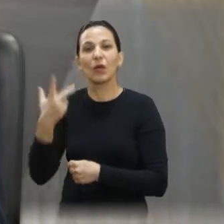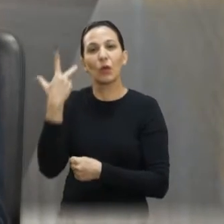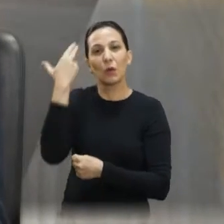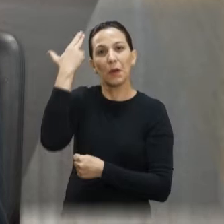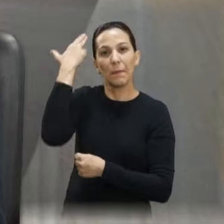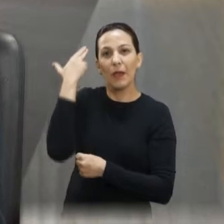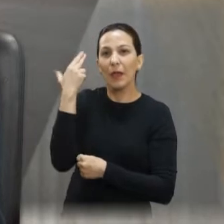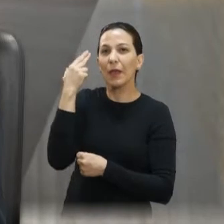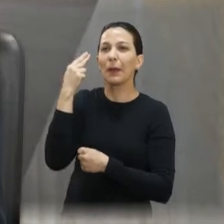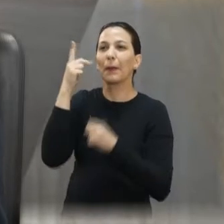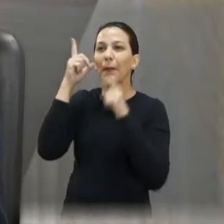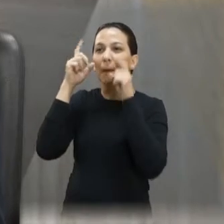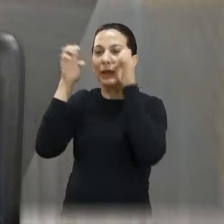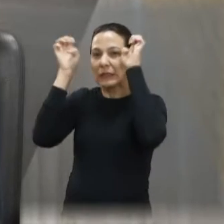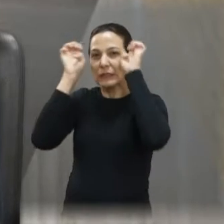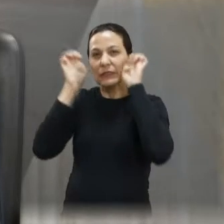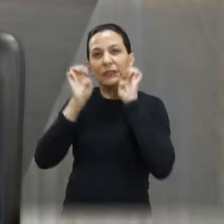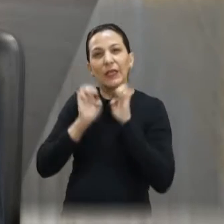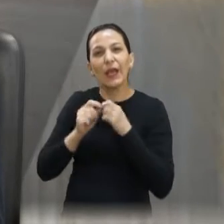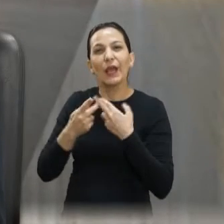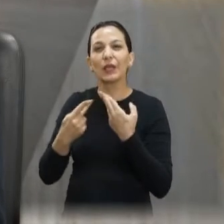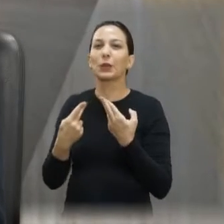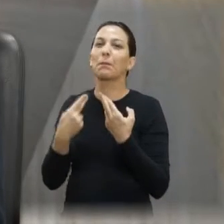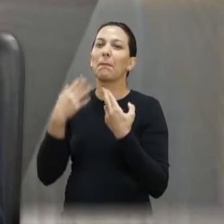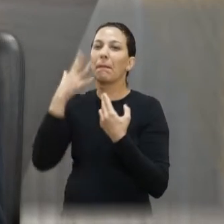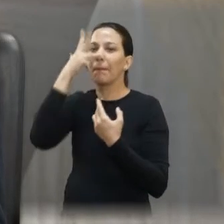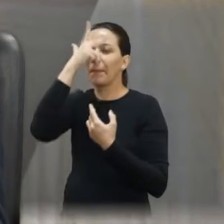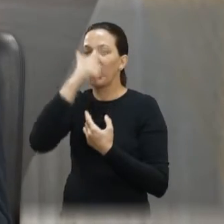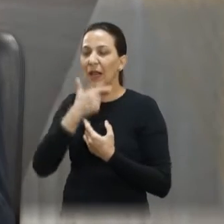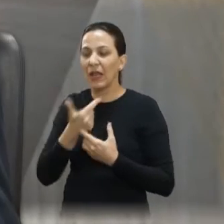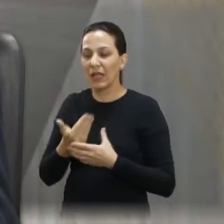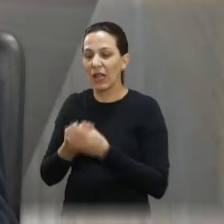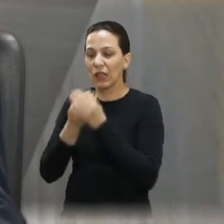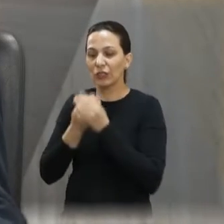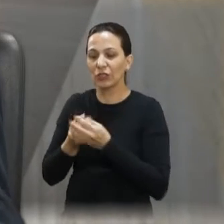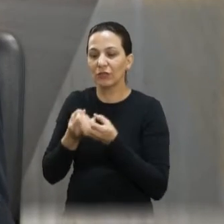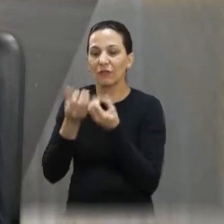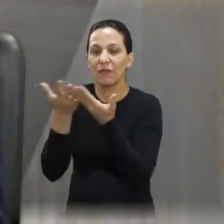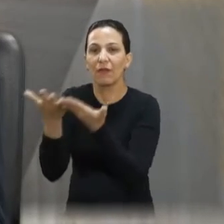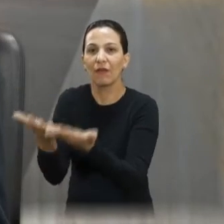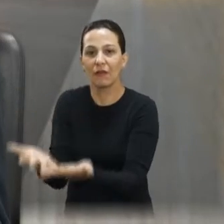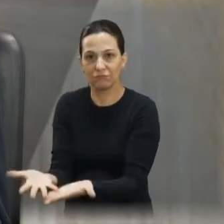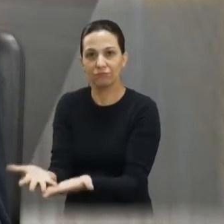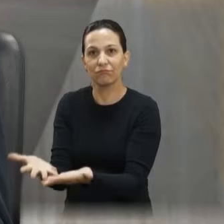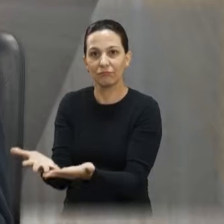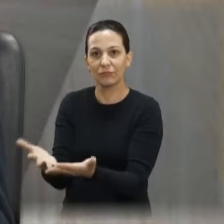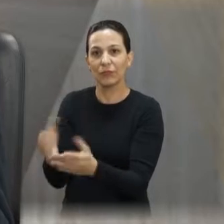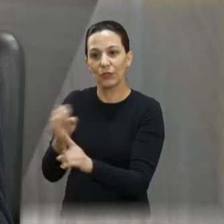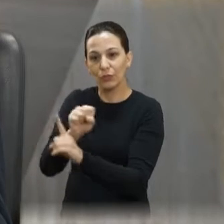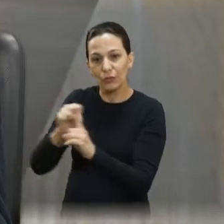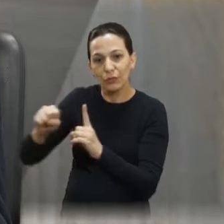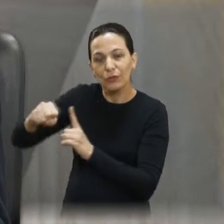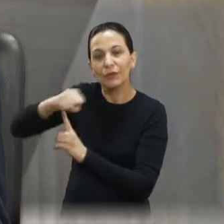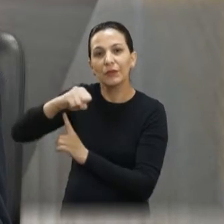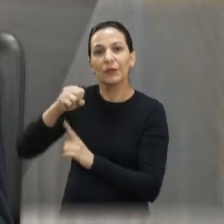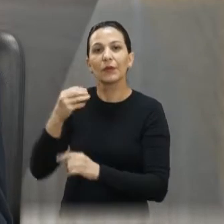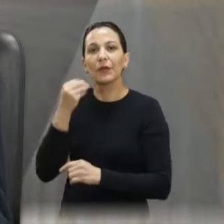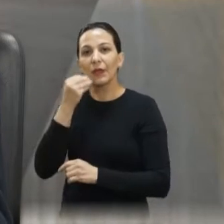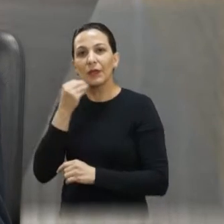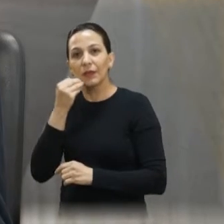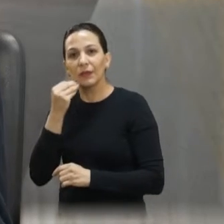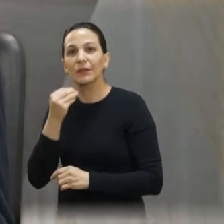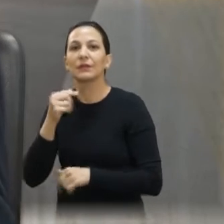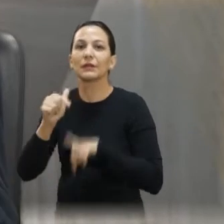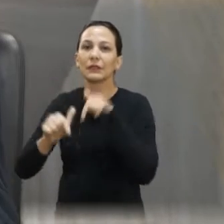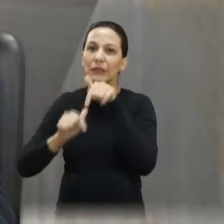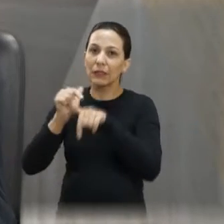estética, beleza, lanche para as crianças. Enfim, é um trabalho voltado para o social. Além disso, aproveitamos a oportunidade, fizemos